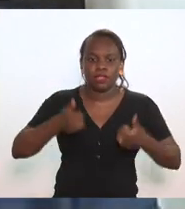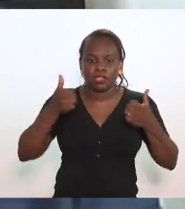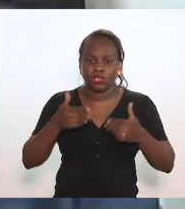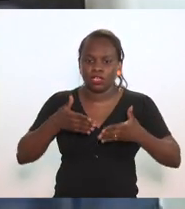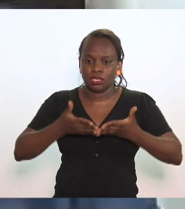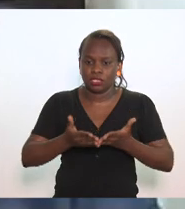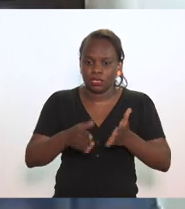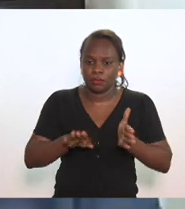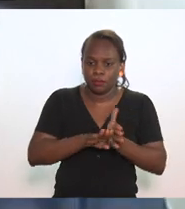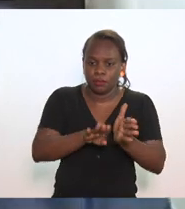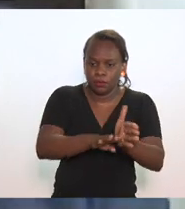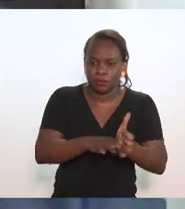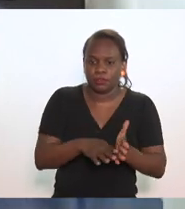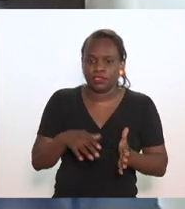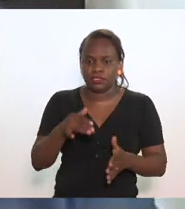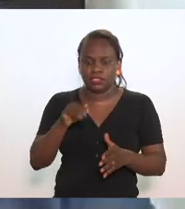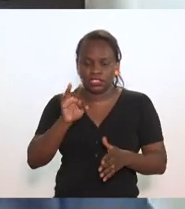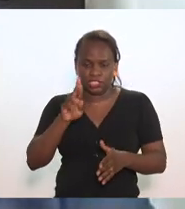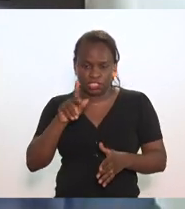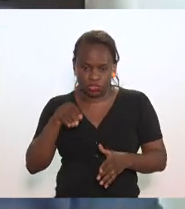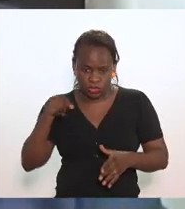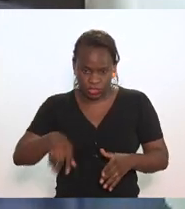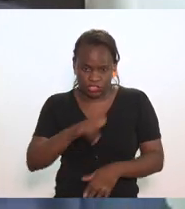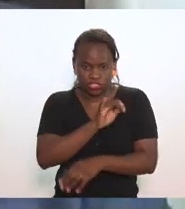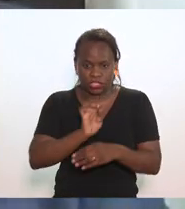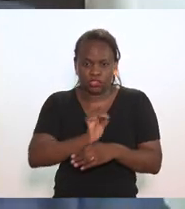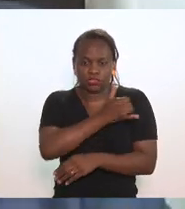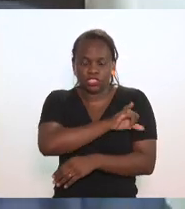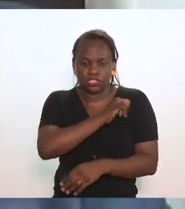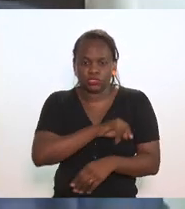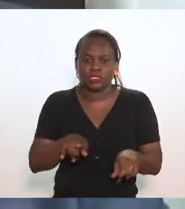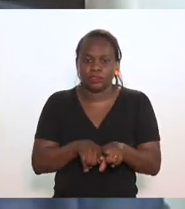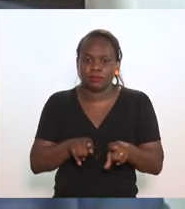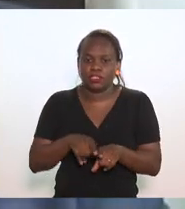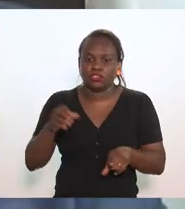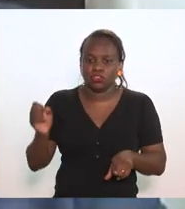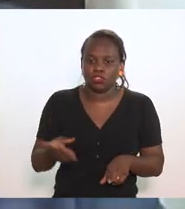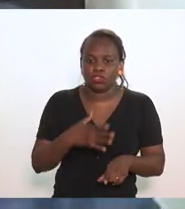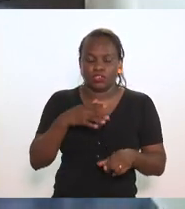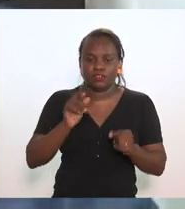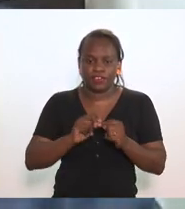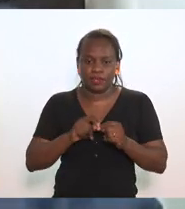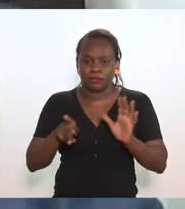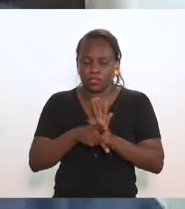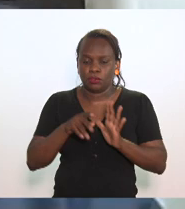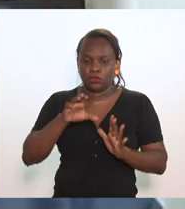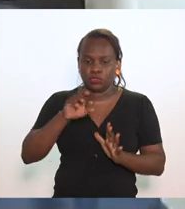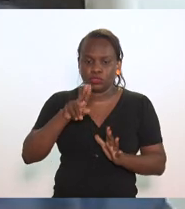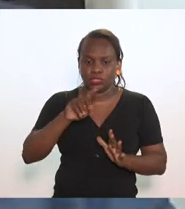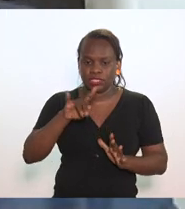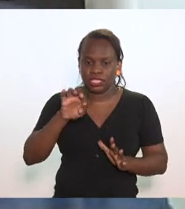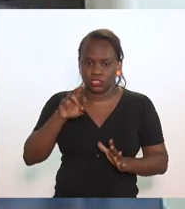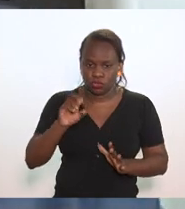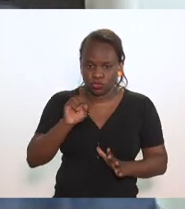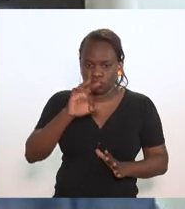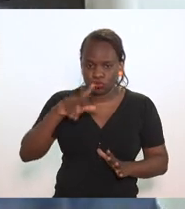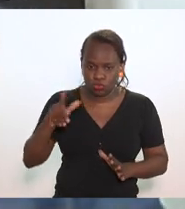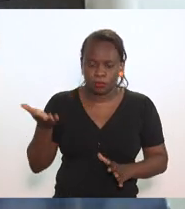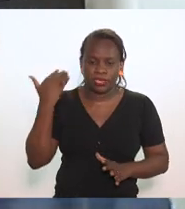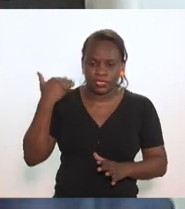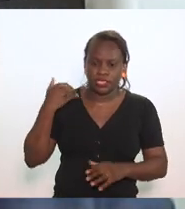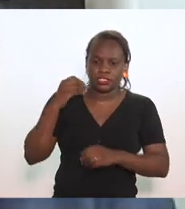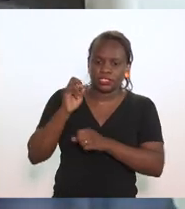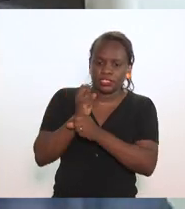de trigo do país, está aqui no estado do Rio de Janeiro. E a nova linha de envase moinho cruzeiro do sul, nos últimos cinco anos, teve investimento de